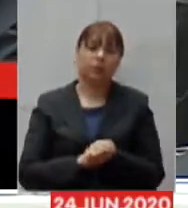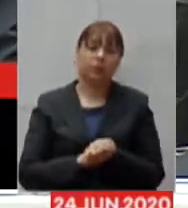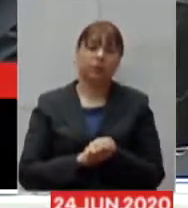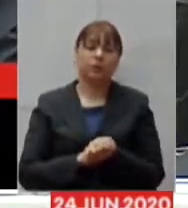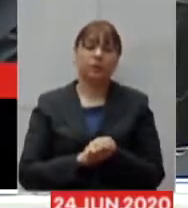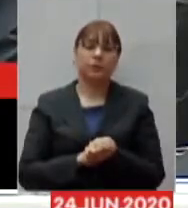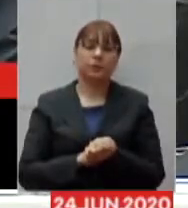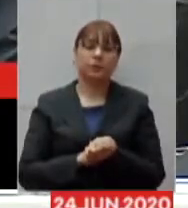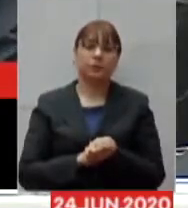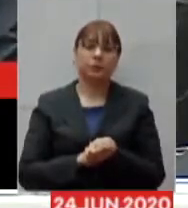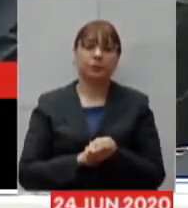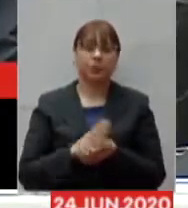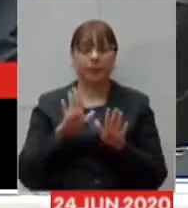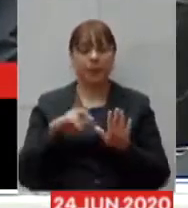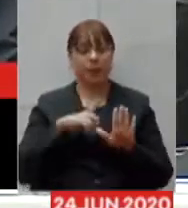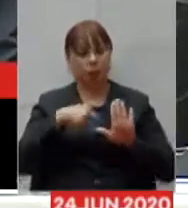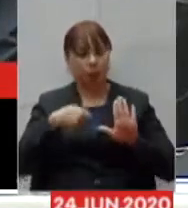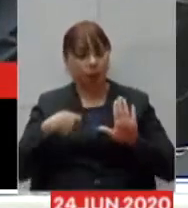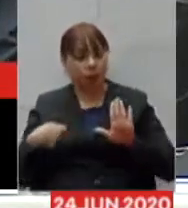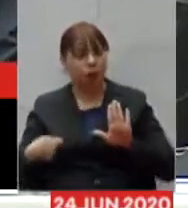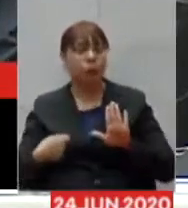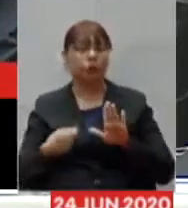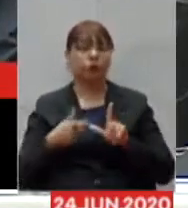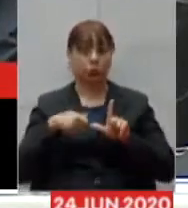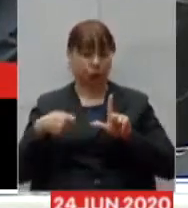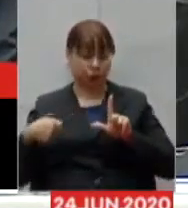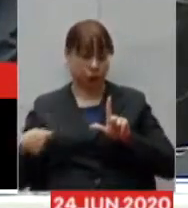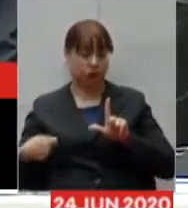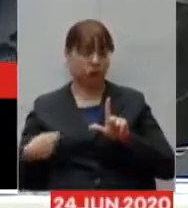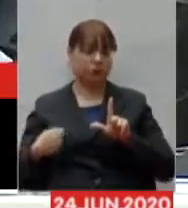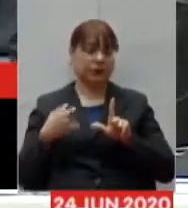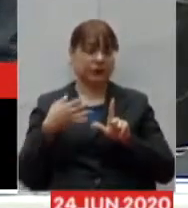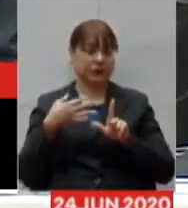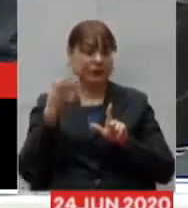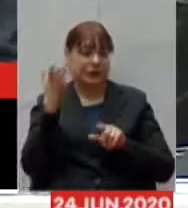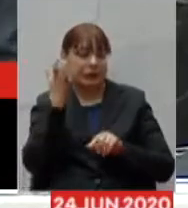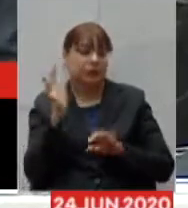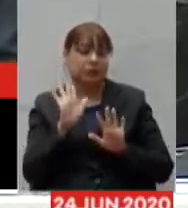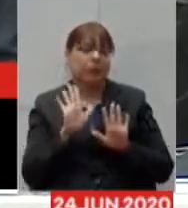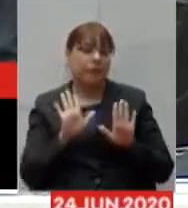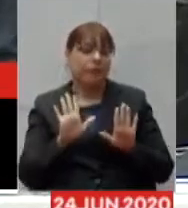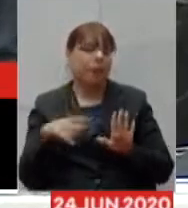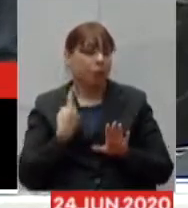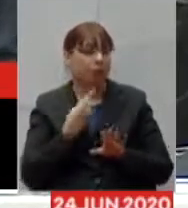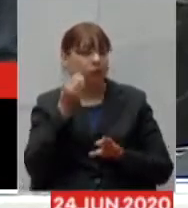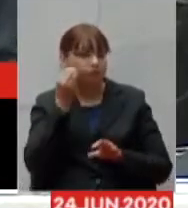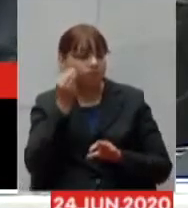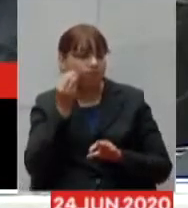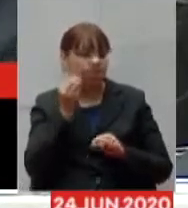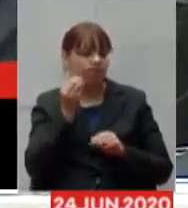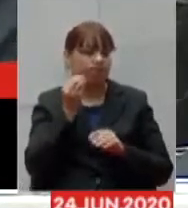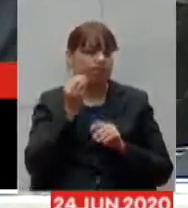uma logística que isso não é muito simples mas nós vamos continuar ampliando e o nosso objetivo